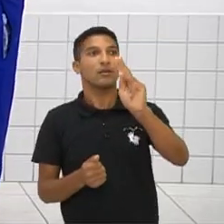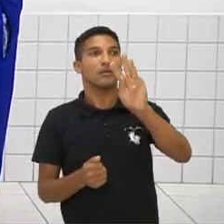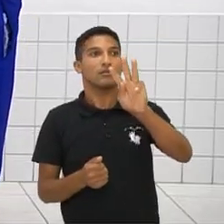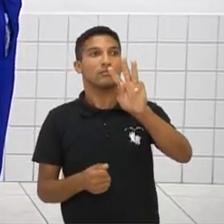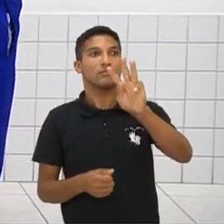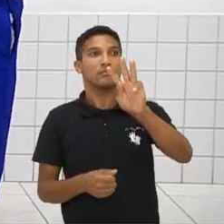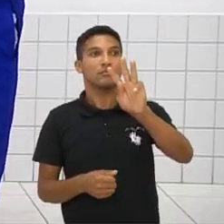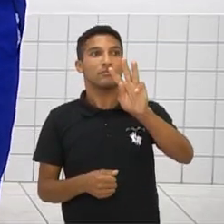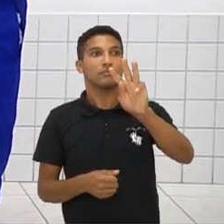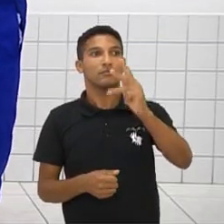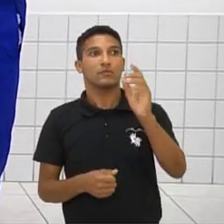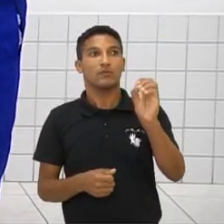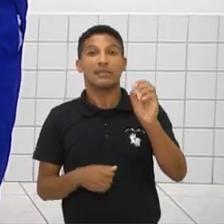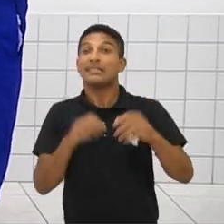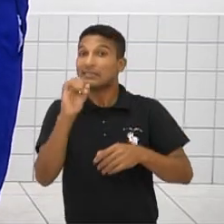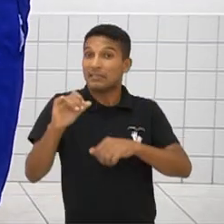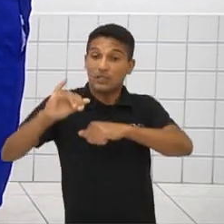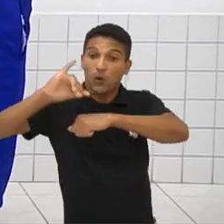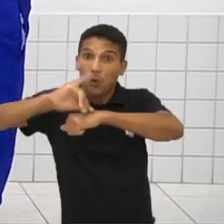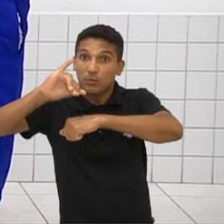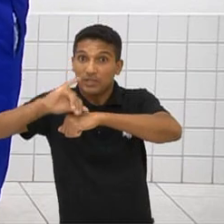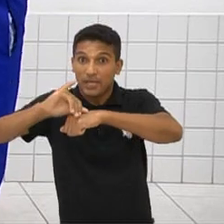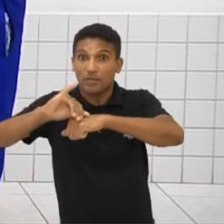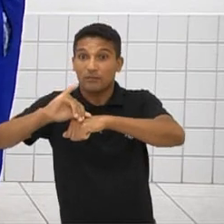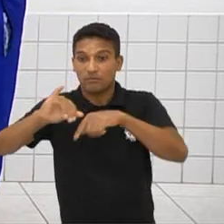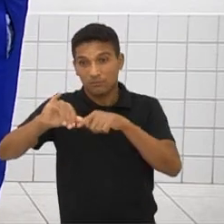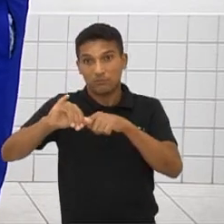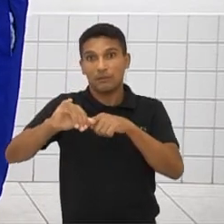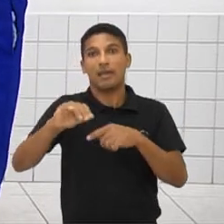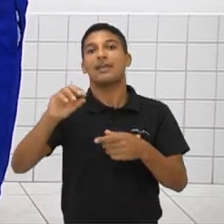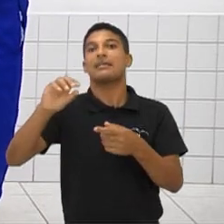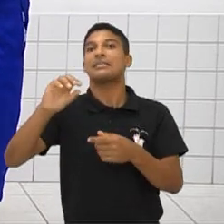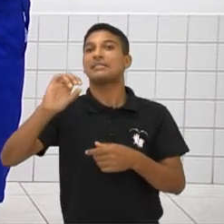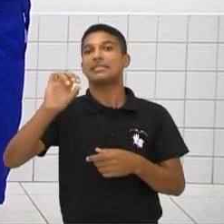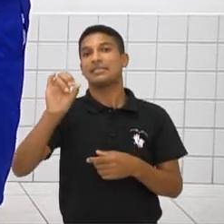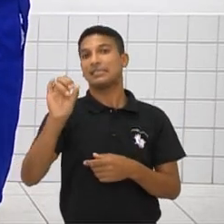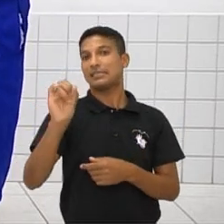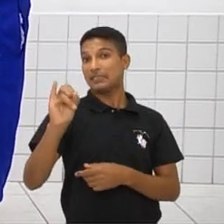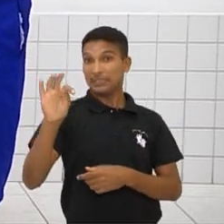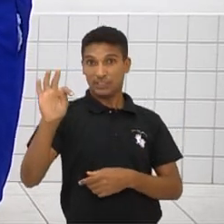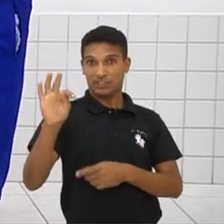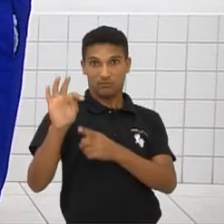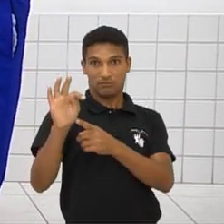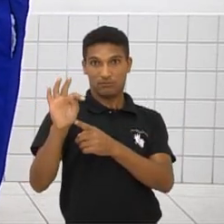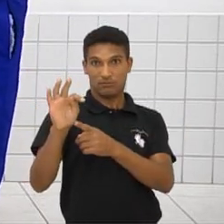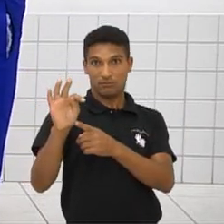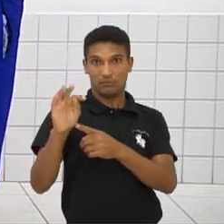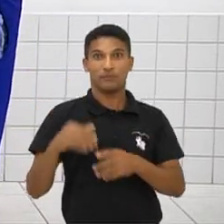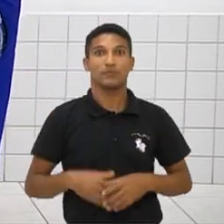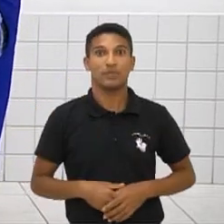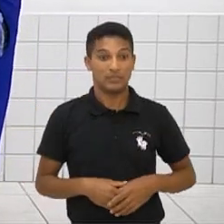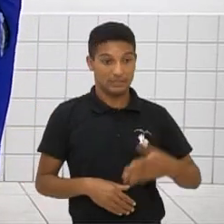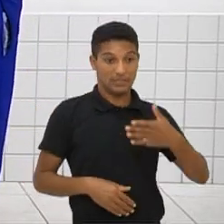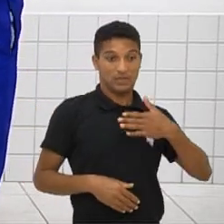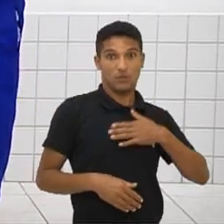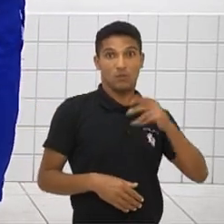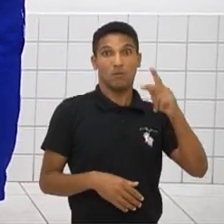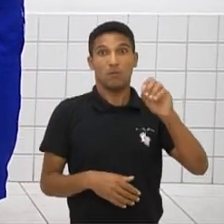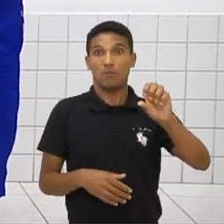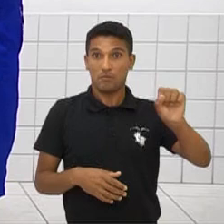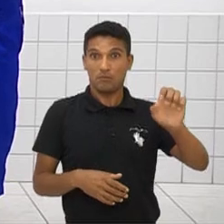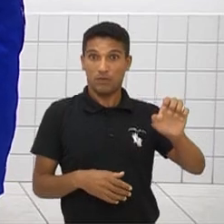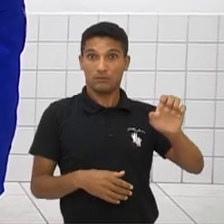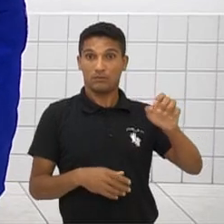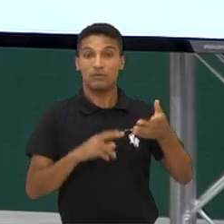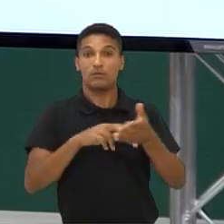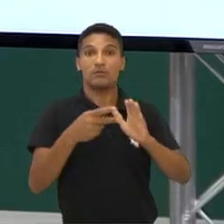Witch. Witch. Se tivesse ideia de posse, seria o whose. Exatamente. Certo? Pessoal, estamos encerrando